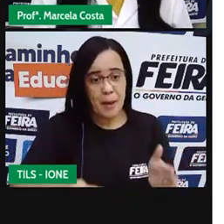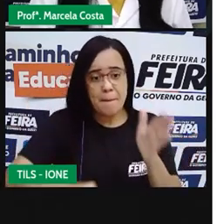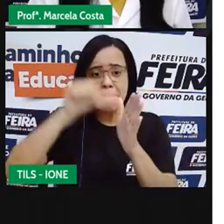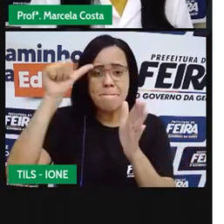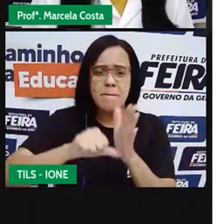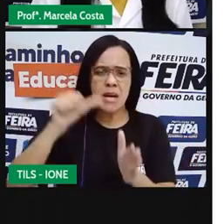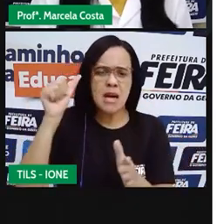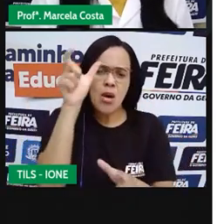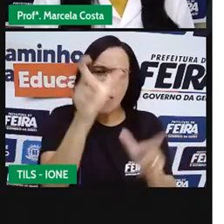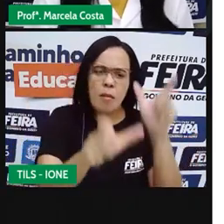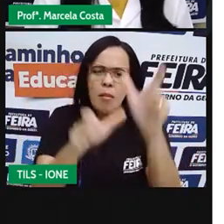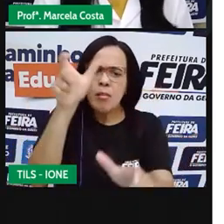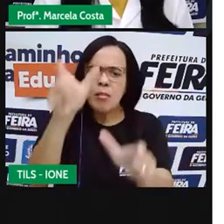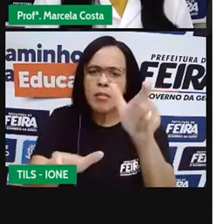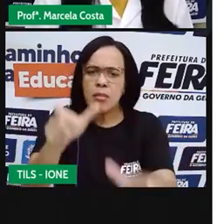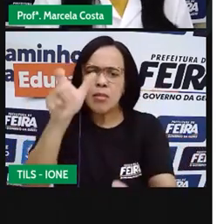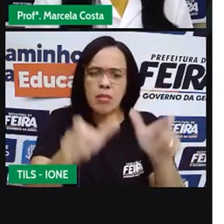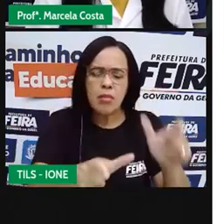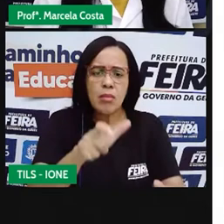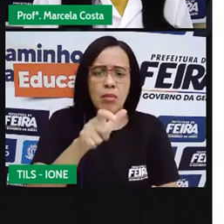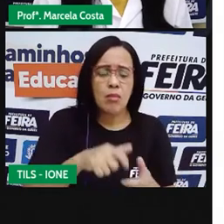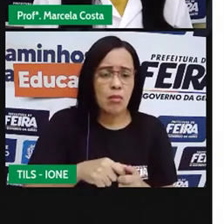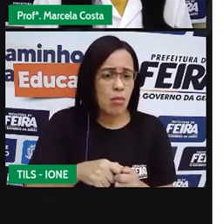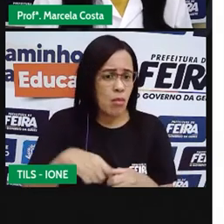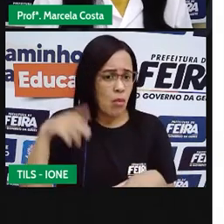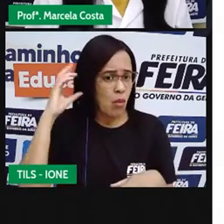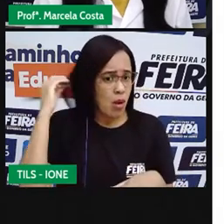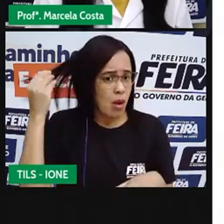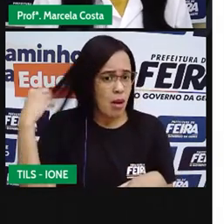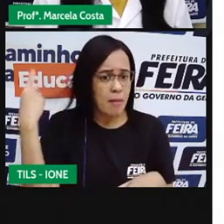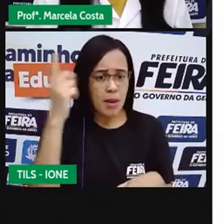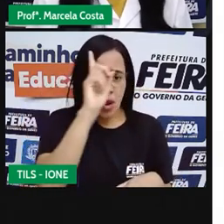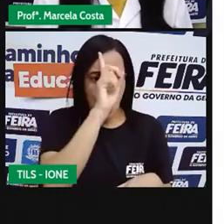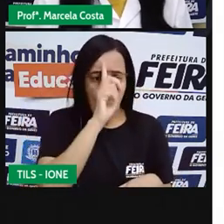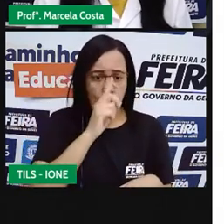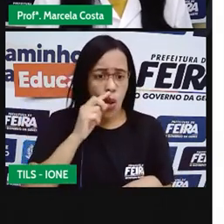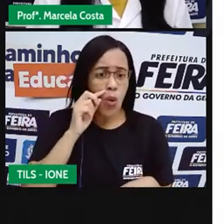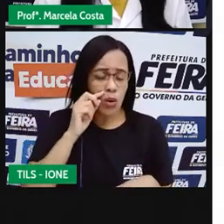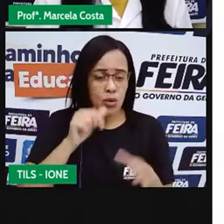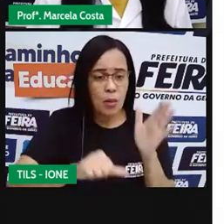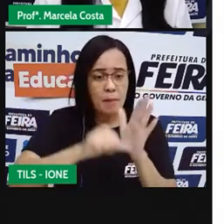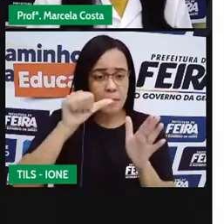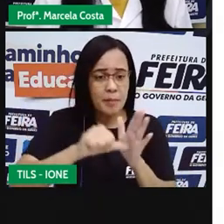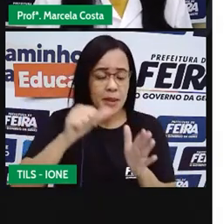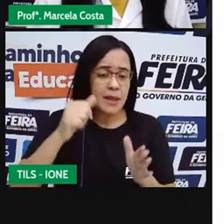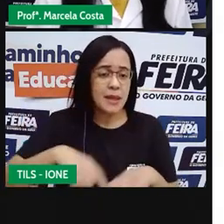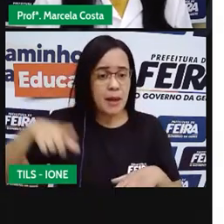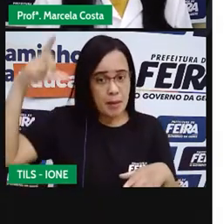A gente vai ver aqui a princesa da história Bela Adormecida.